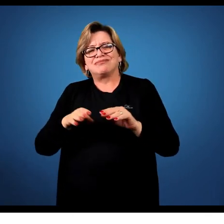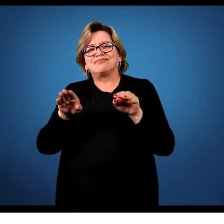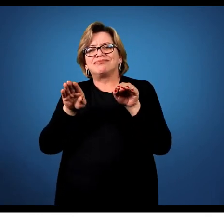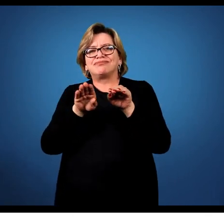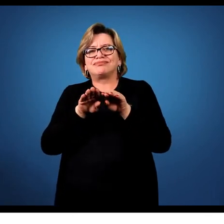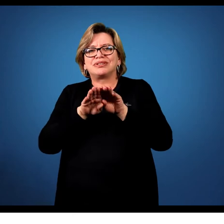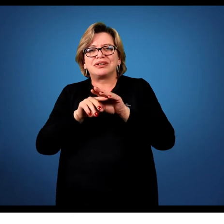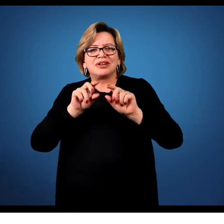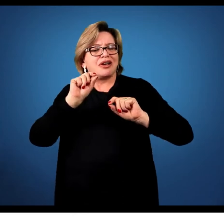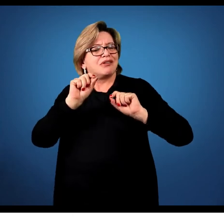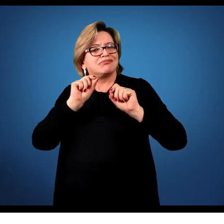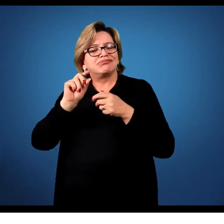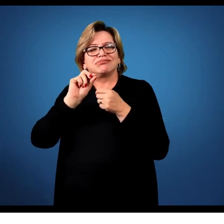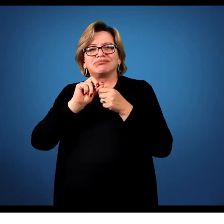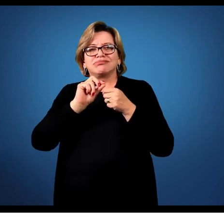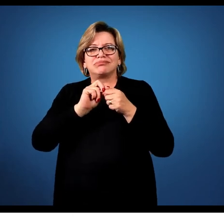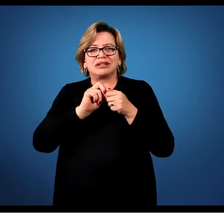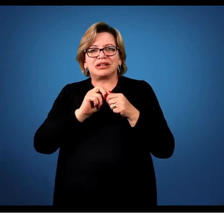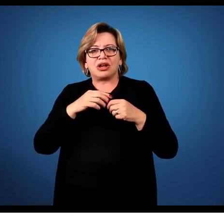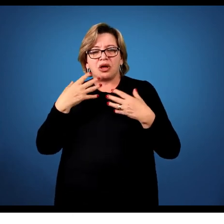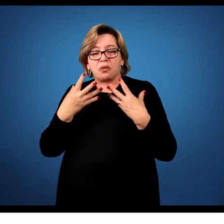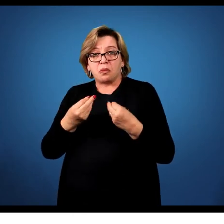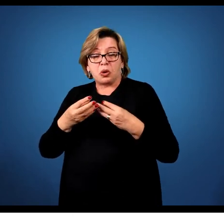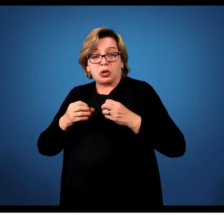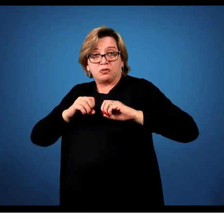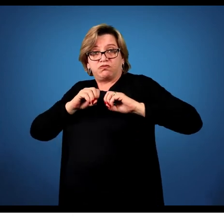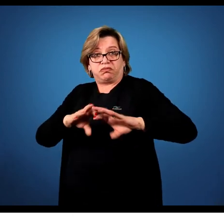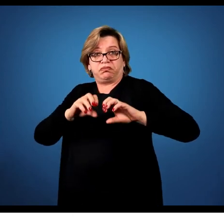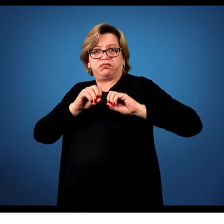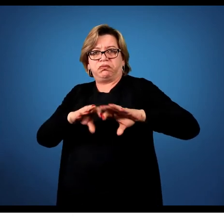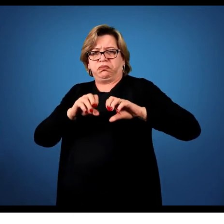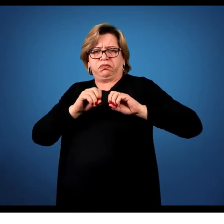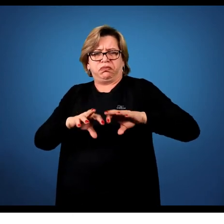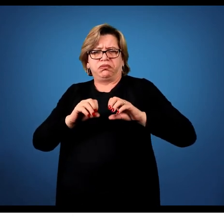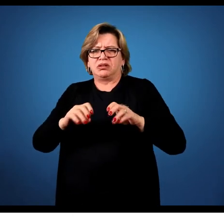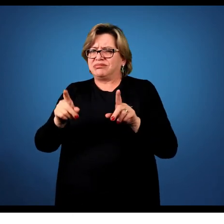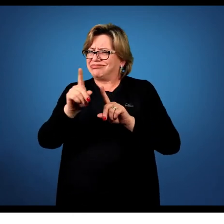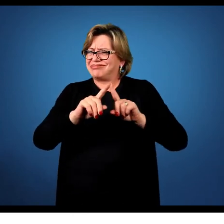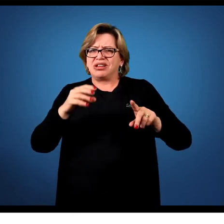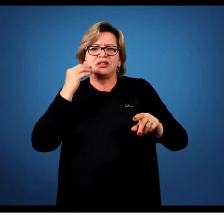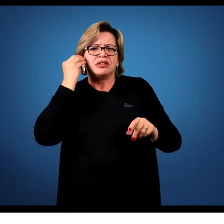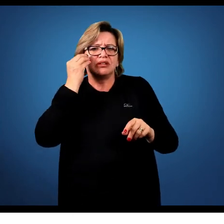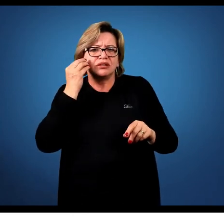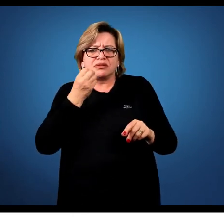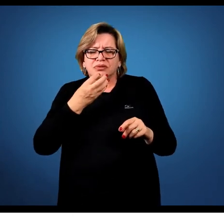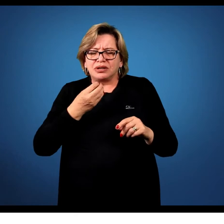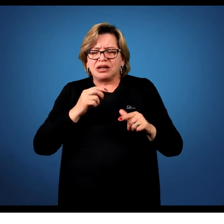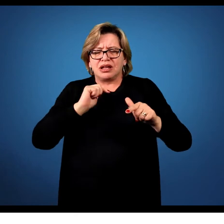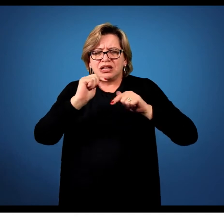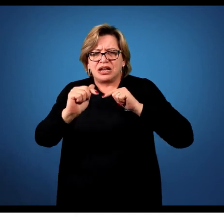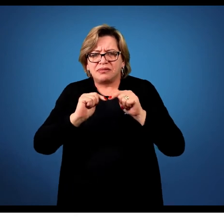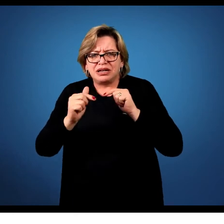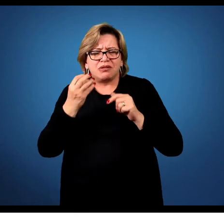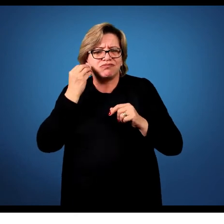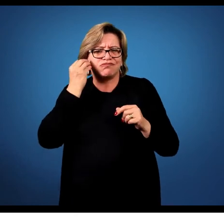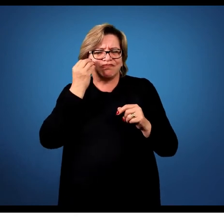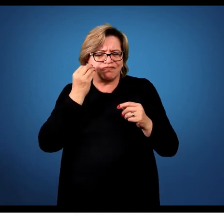essas questões que nos levam, então, aquele, o excesso de conteúdo não faz com que eu tenha uma experiência, o excesso de trabalho,